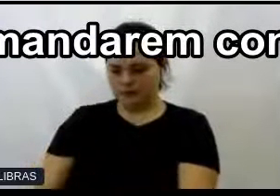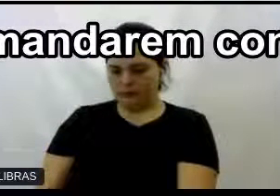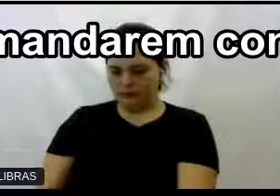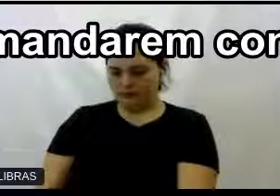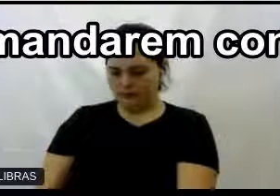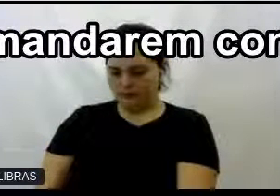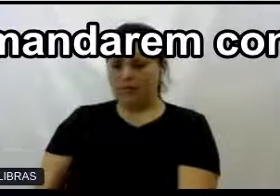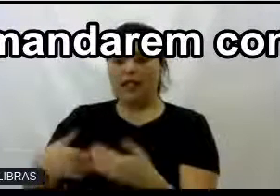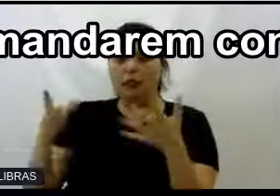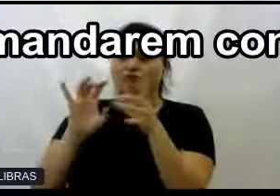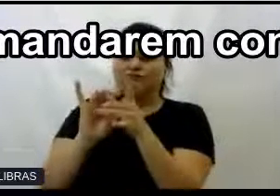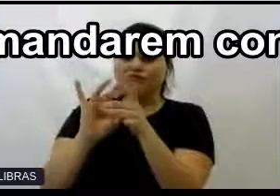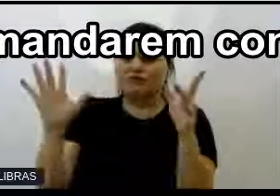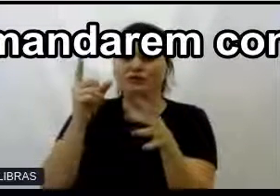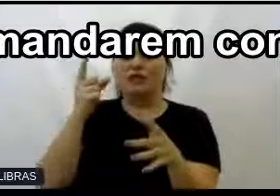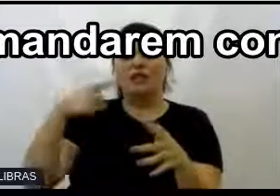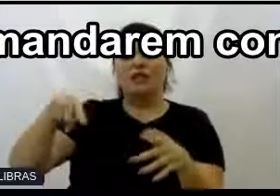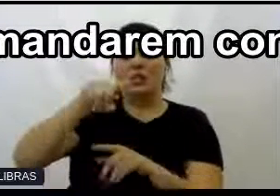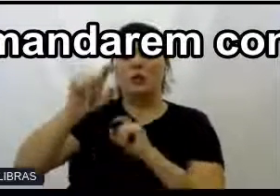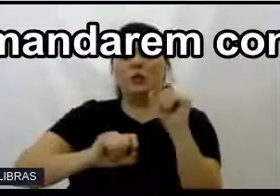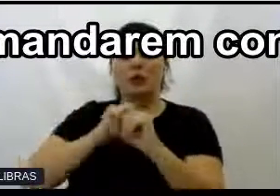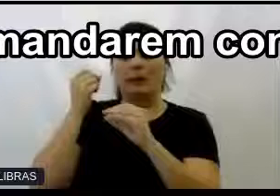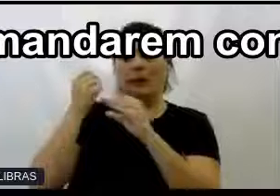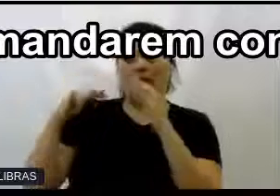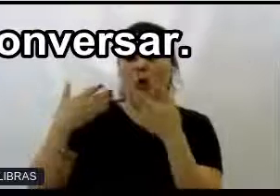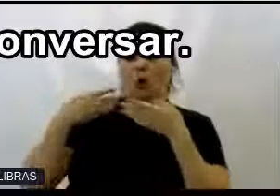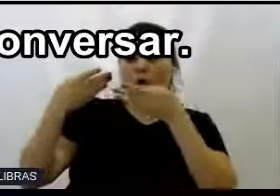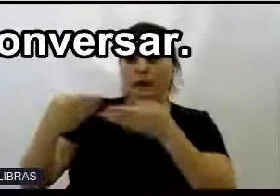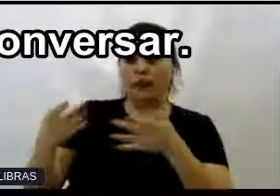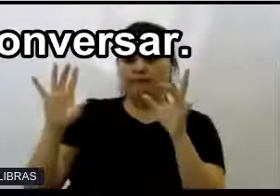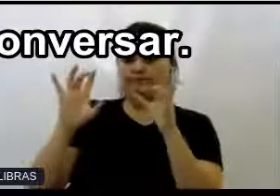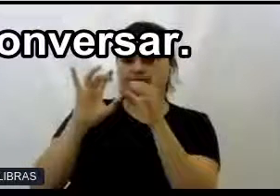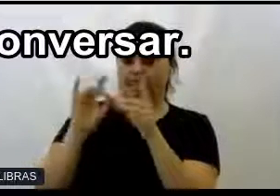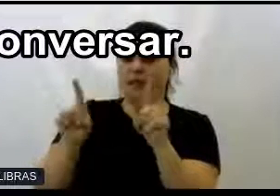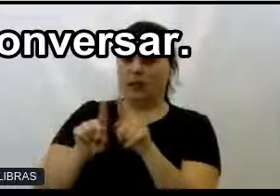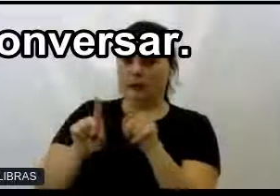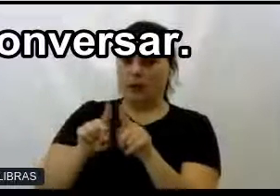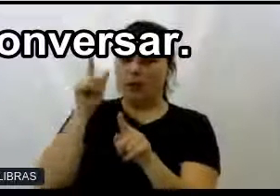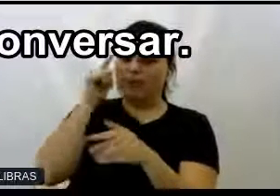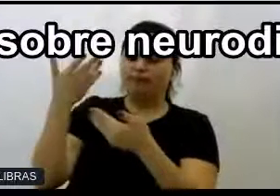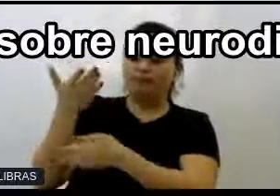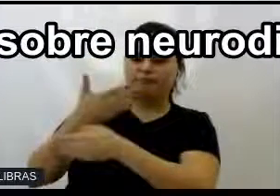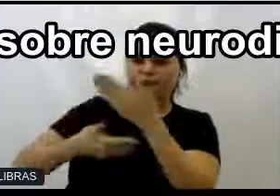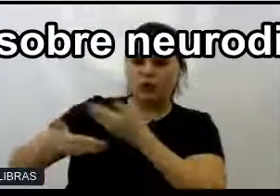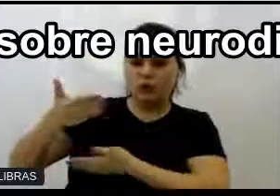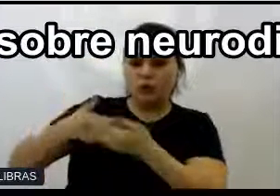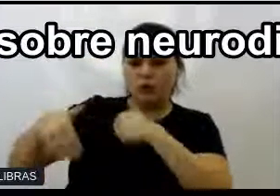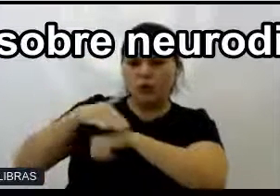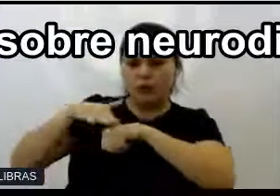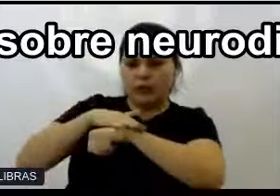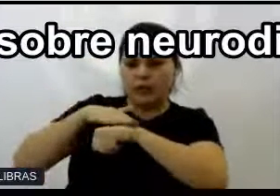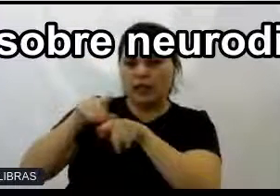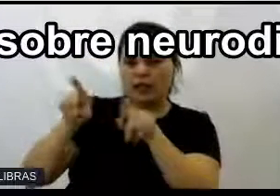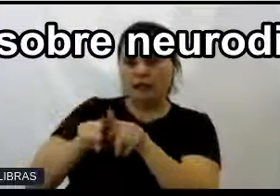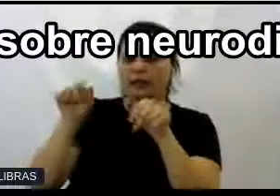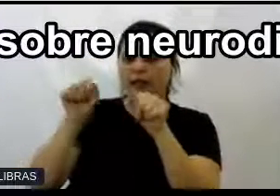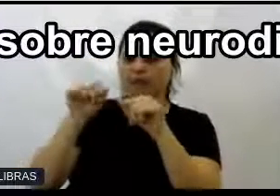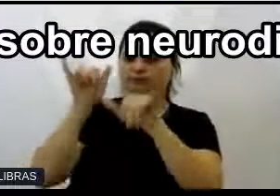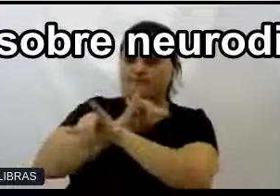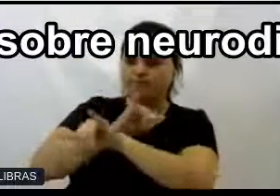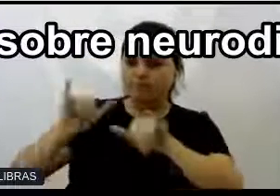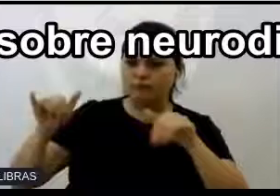vontade Para mandarem convite De conexão Para a gente conversar Lá eu faço mais publicações Sobre